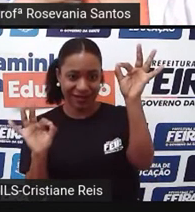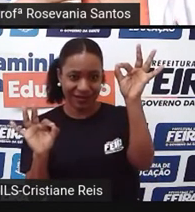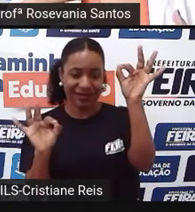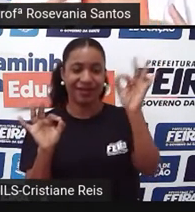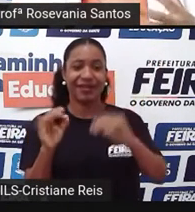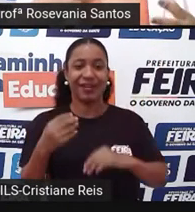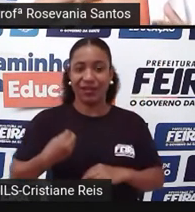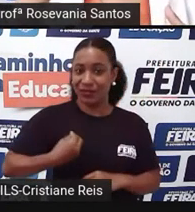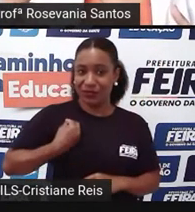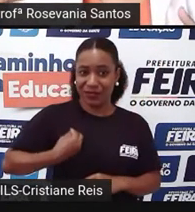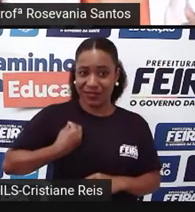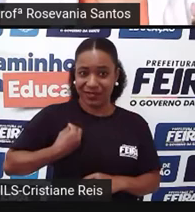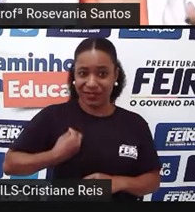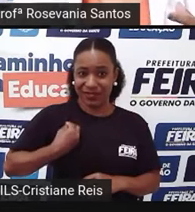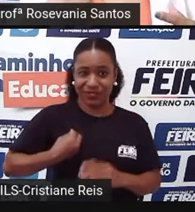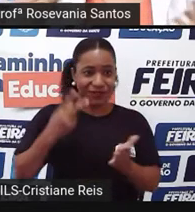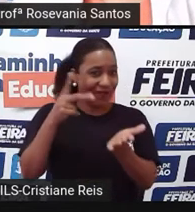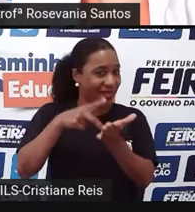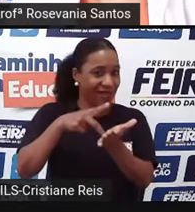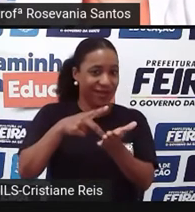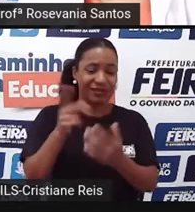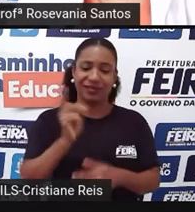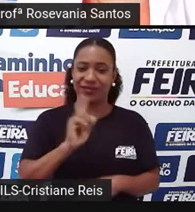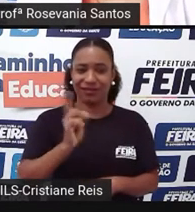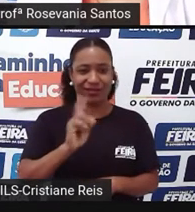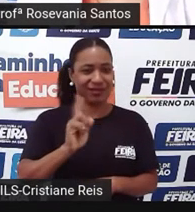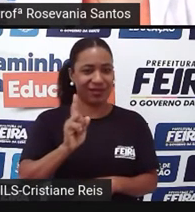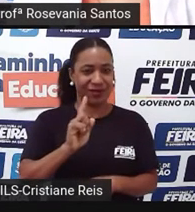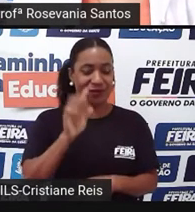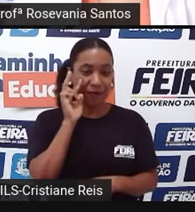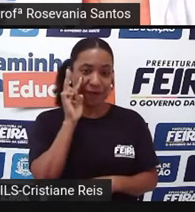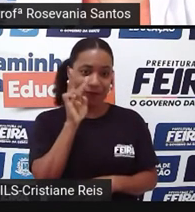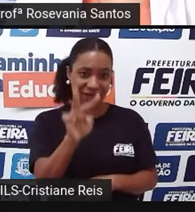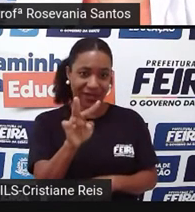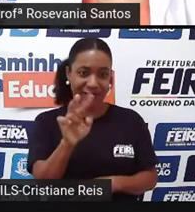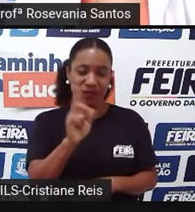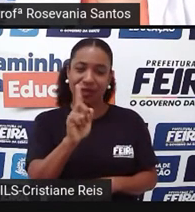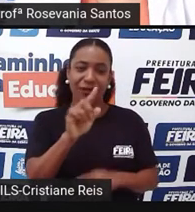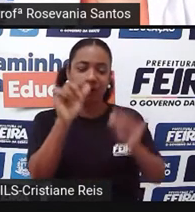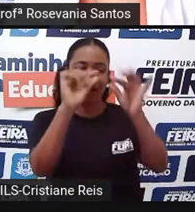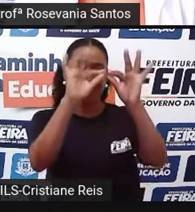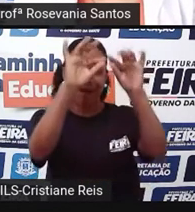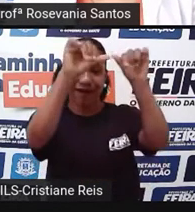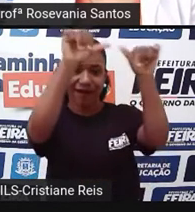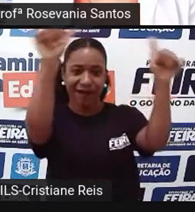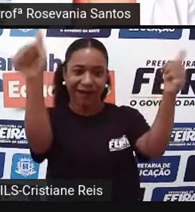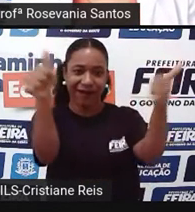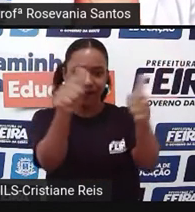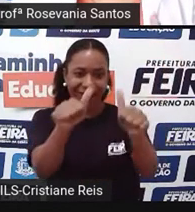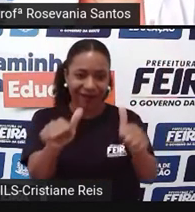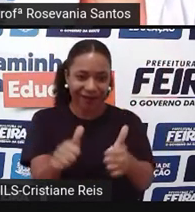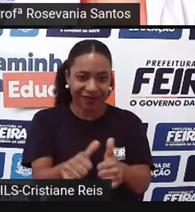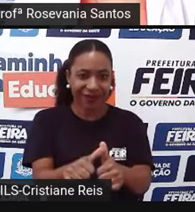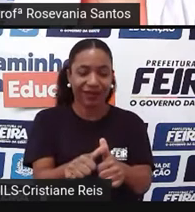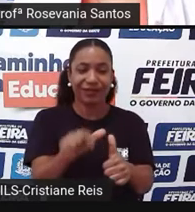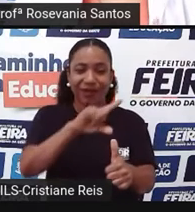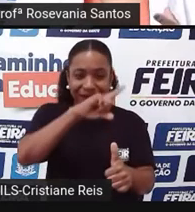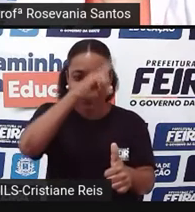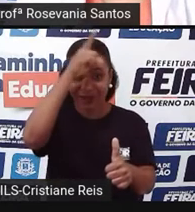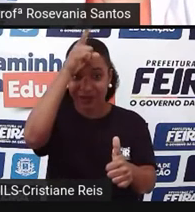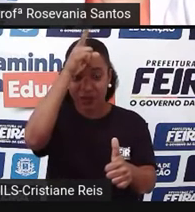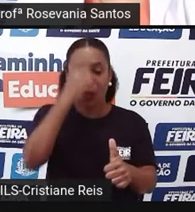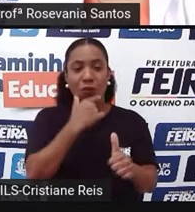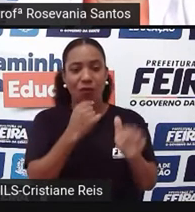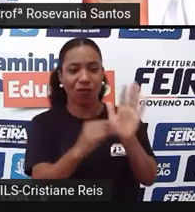dividir, né, para a gente estudar melhor. Então, esse é um mapa que Arolda Zevedo fez na década de